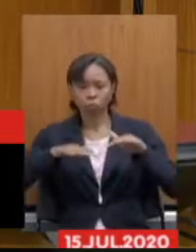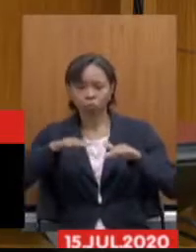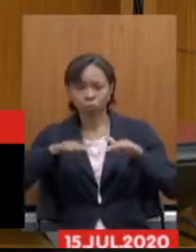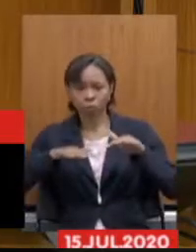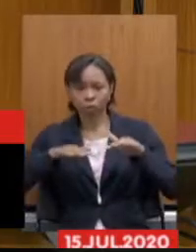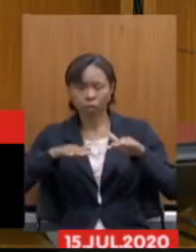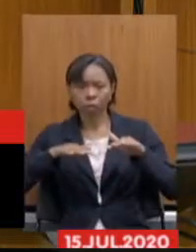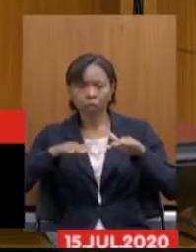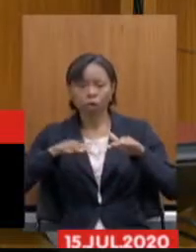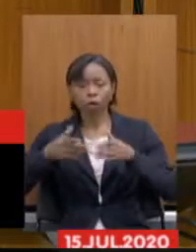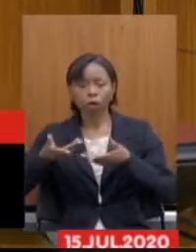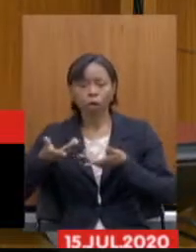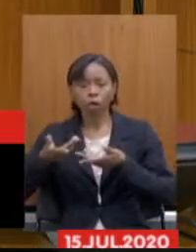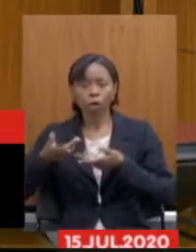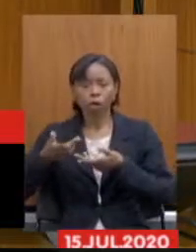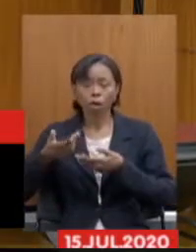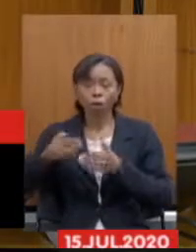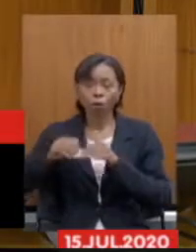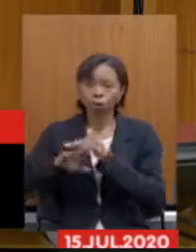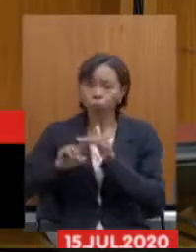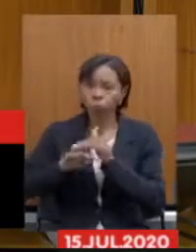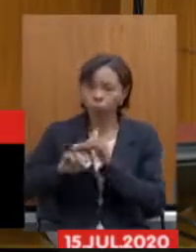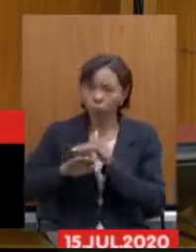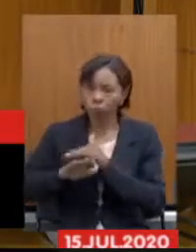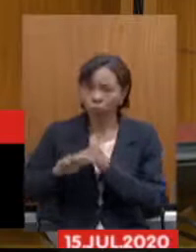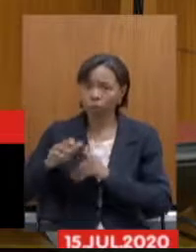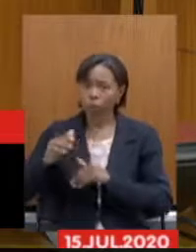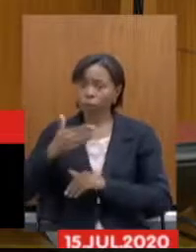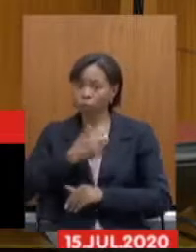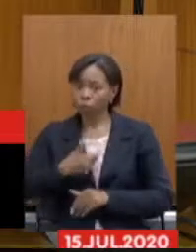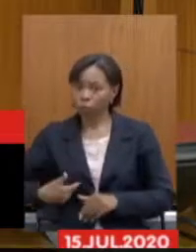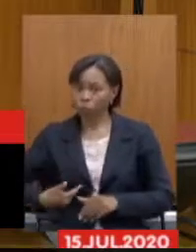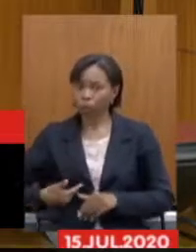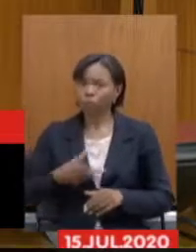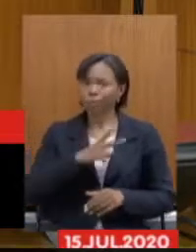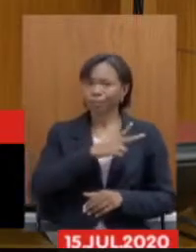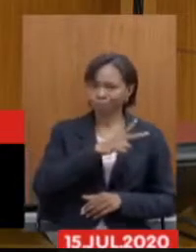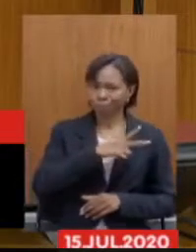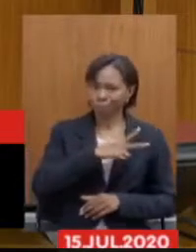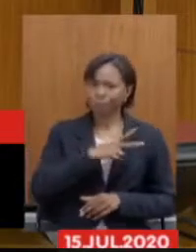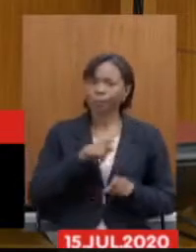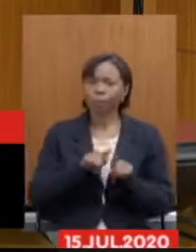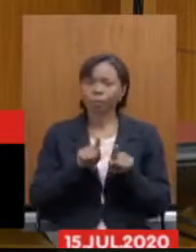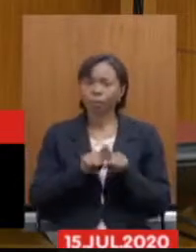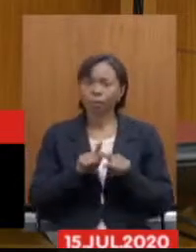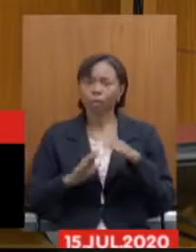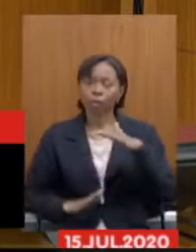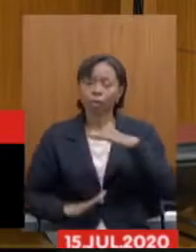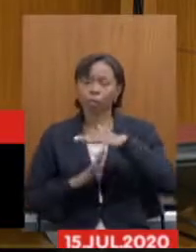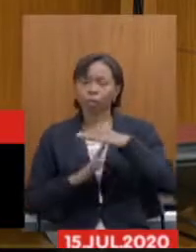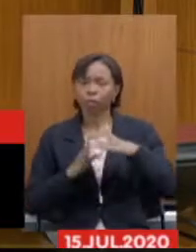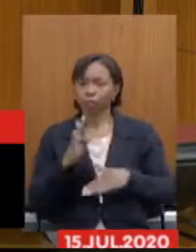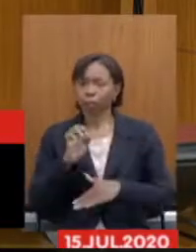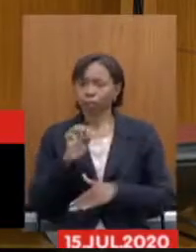público e a contribuição no setor privado. O teto no setor público também, e é uma exceção, ele é 9